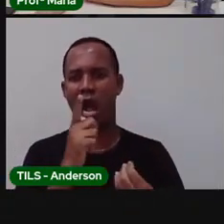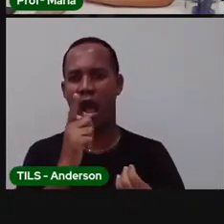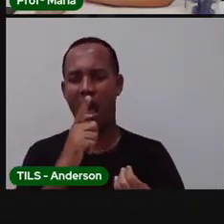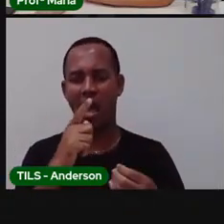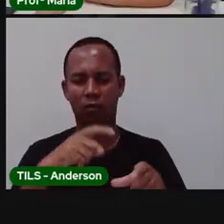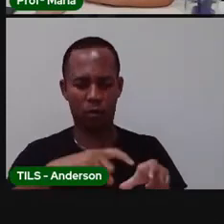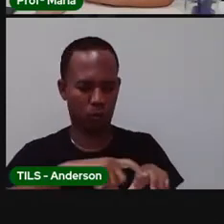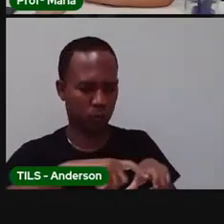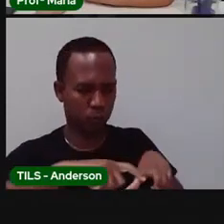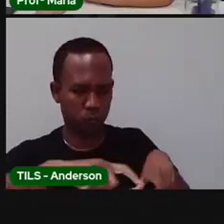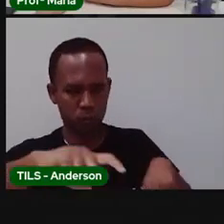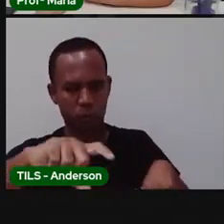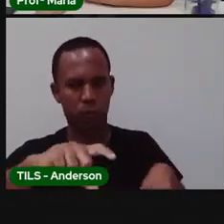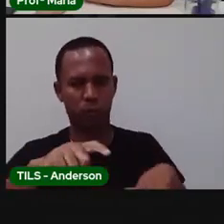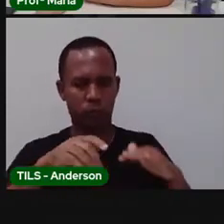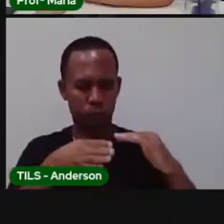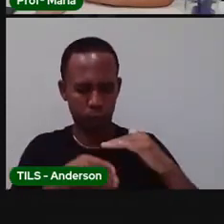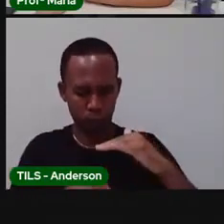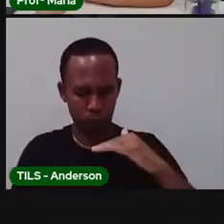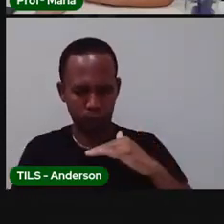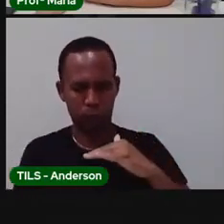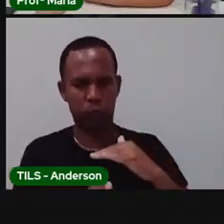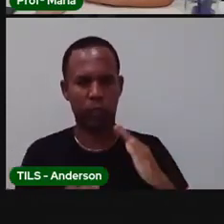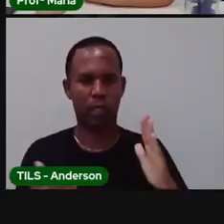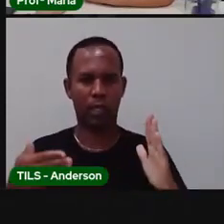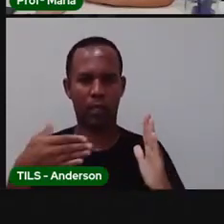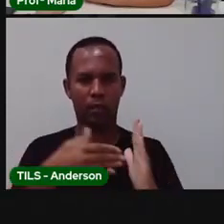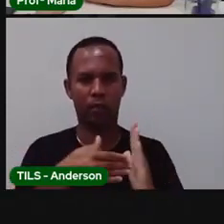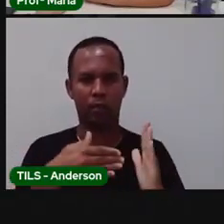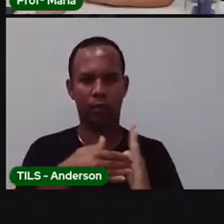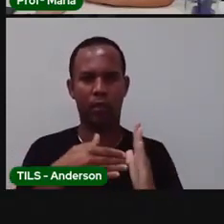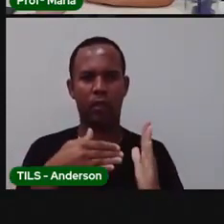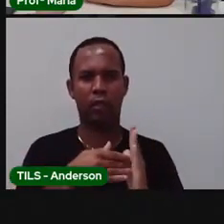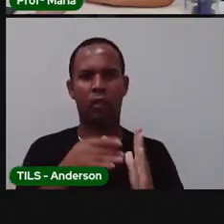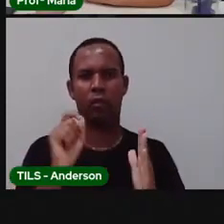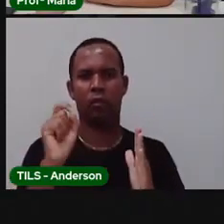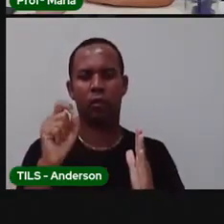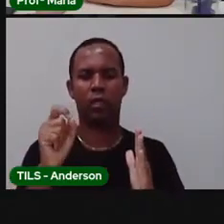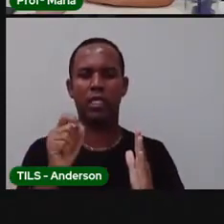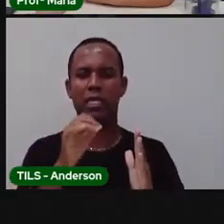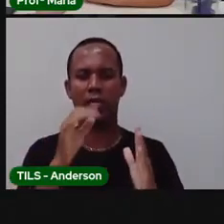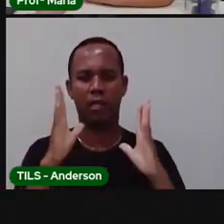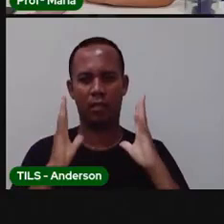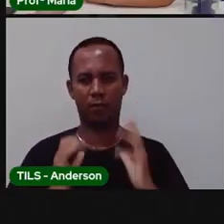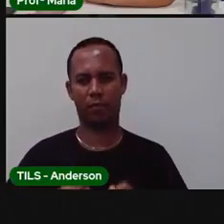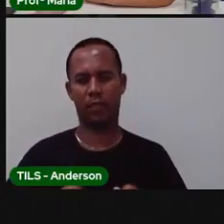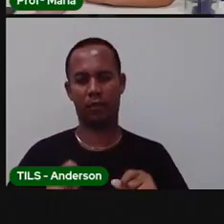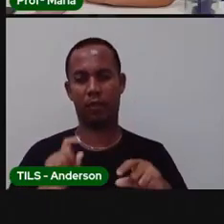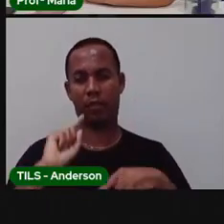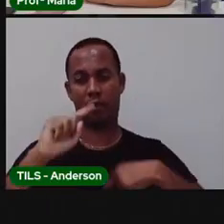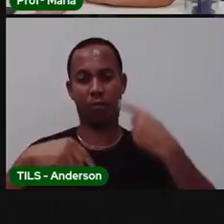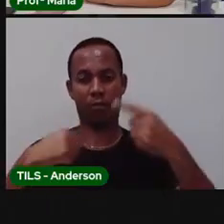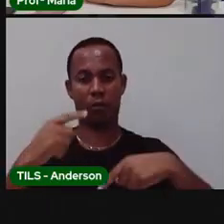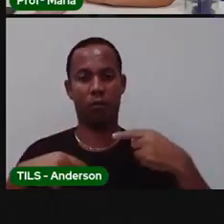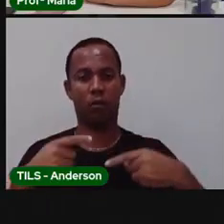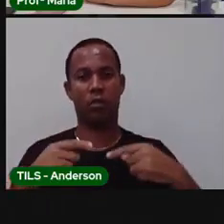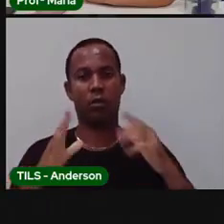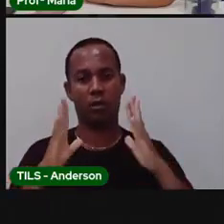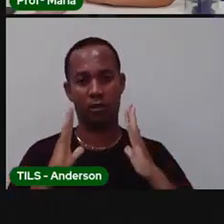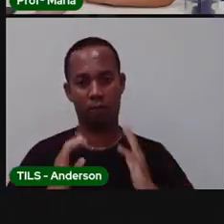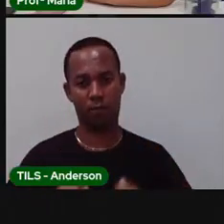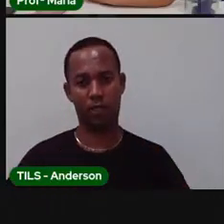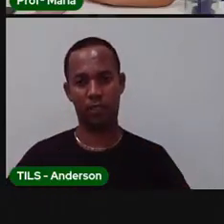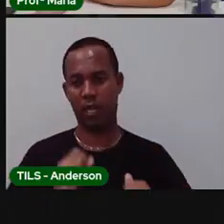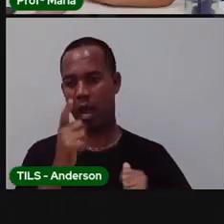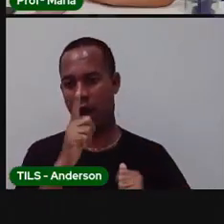encanamentos subterrâneos até a estação de tratamento do esgoto apenas depois de passar pelo tratamento